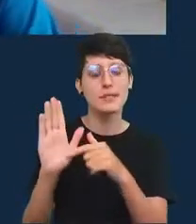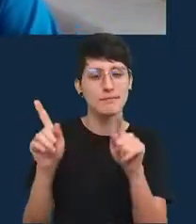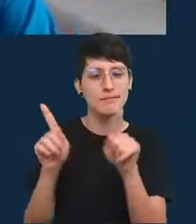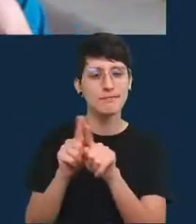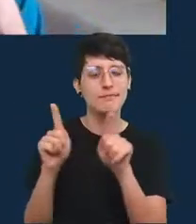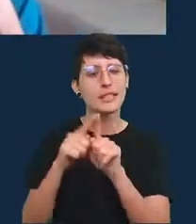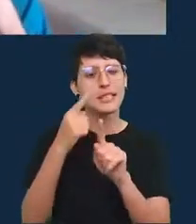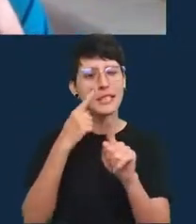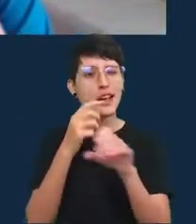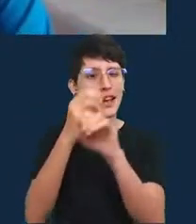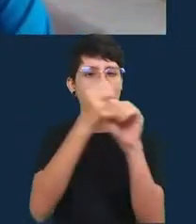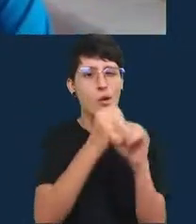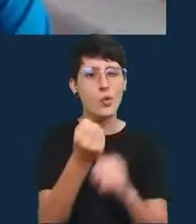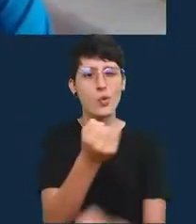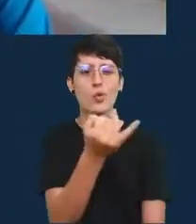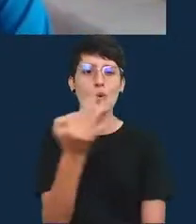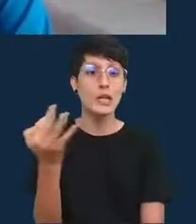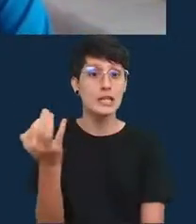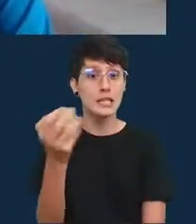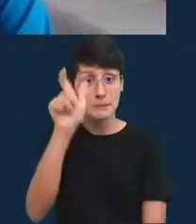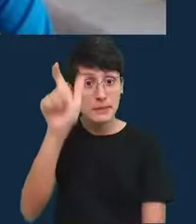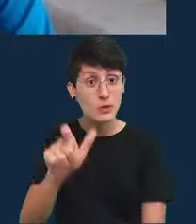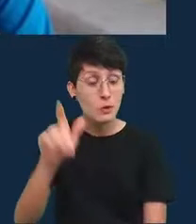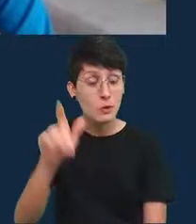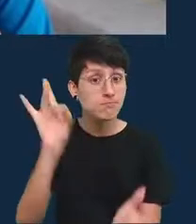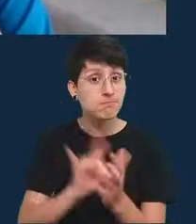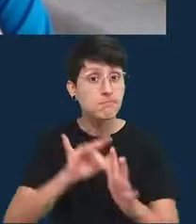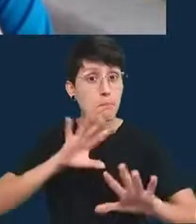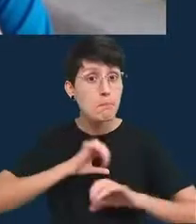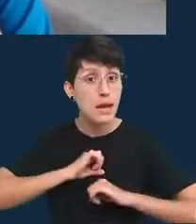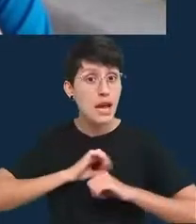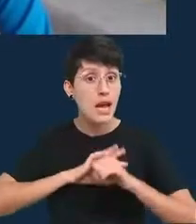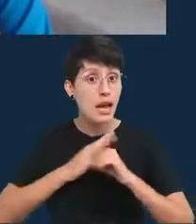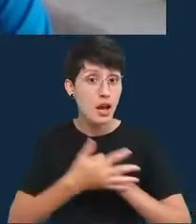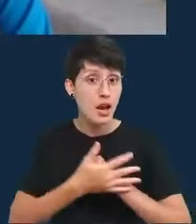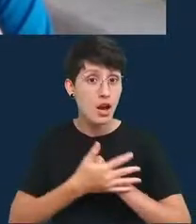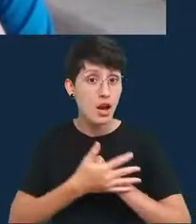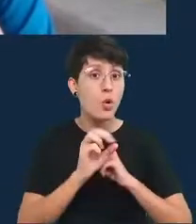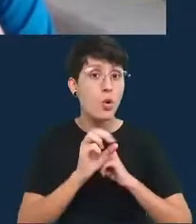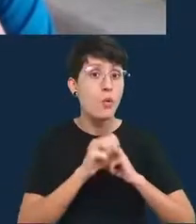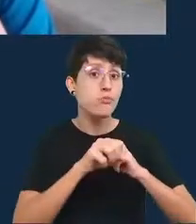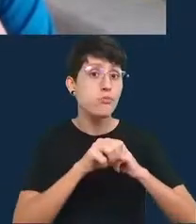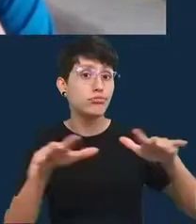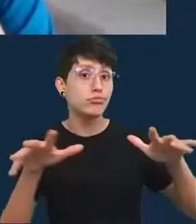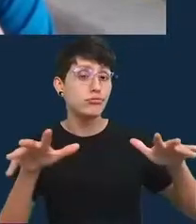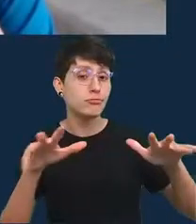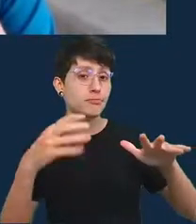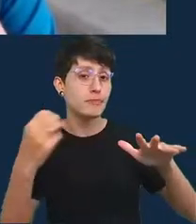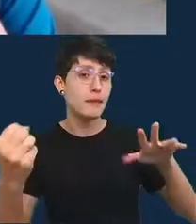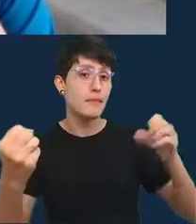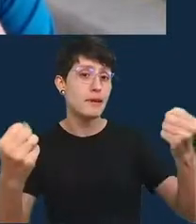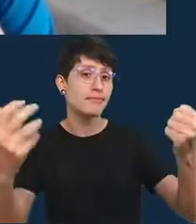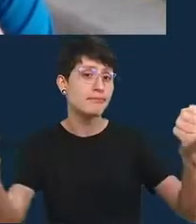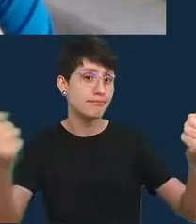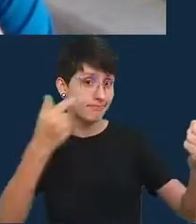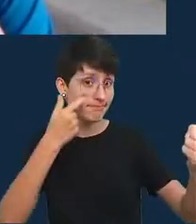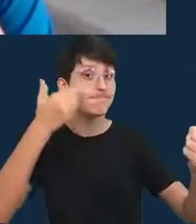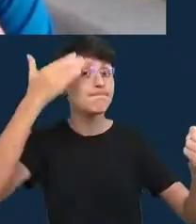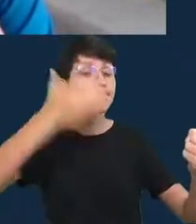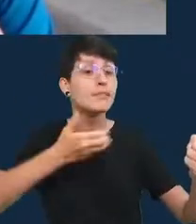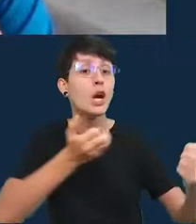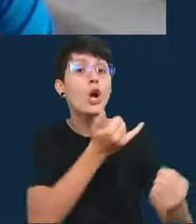estavam de fato infectadas ou foram infectadas e isso certamente mostrou o quanto de subregistros estava acontecendo